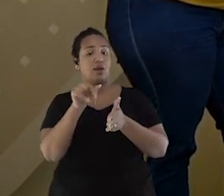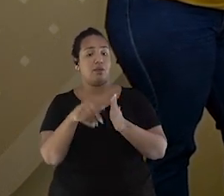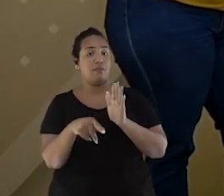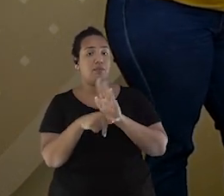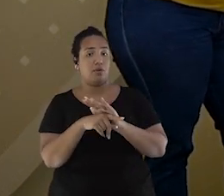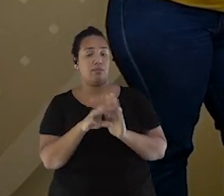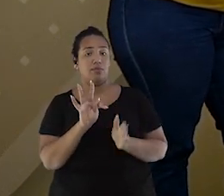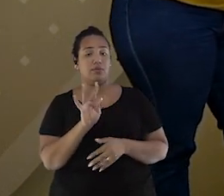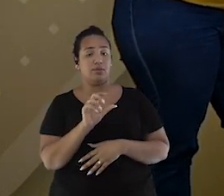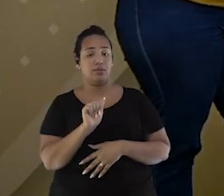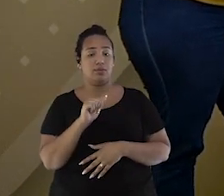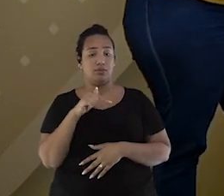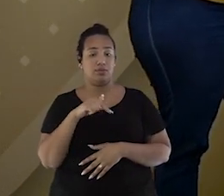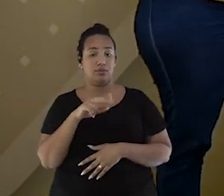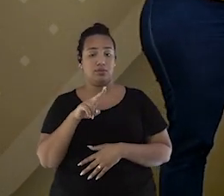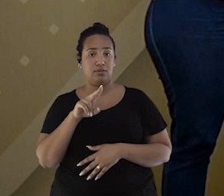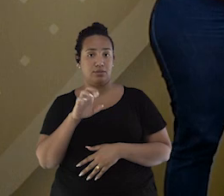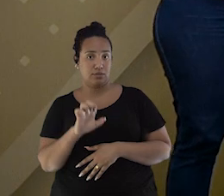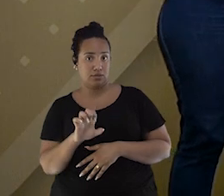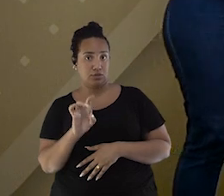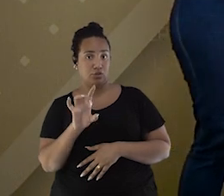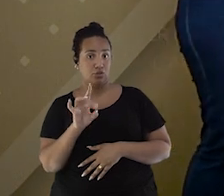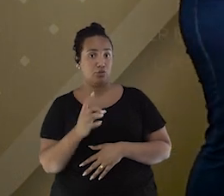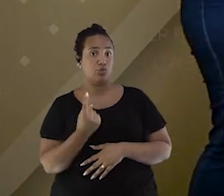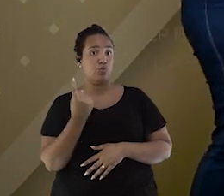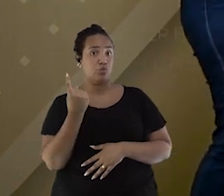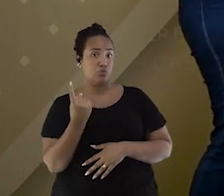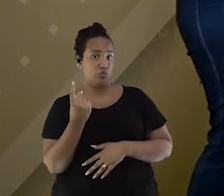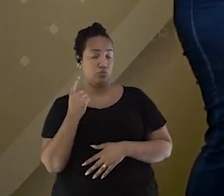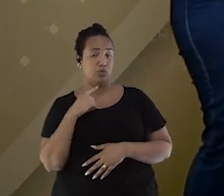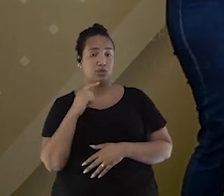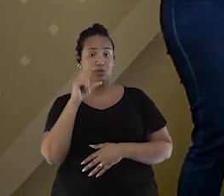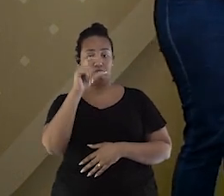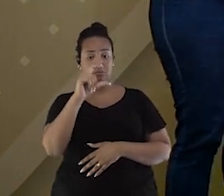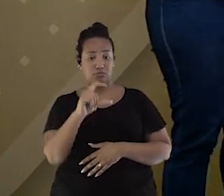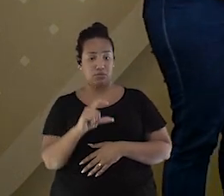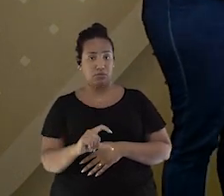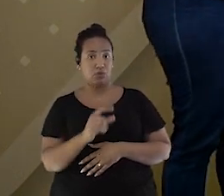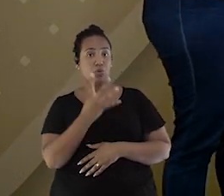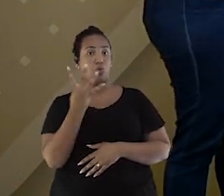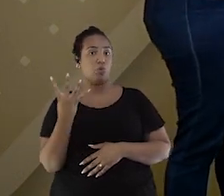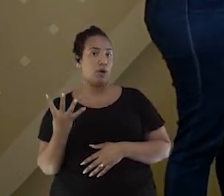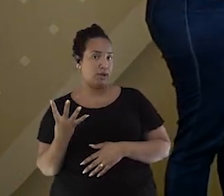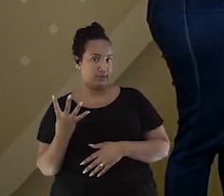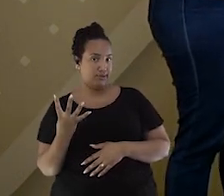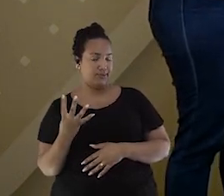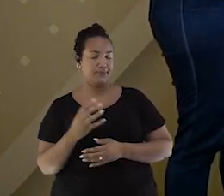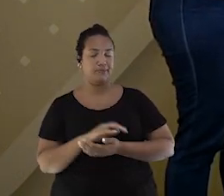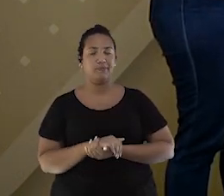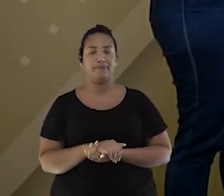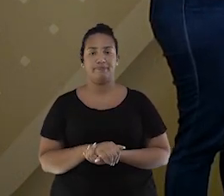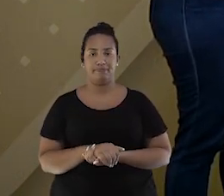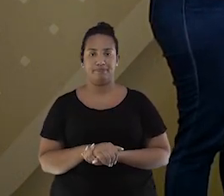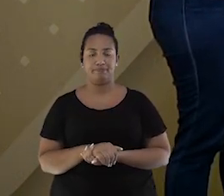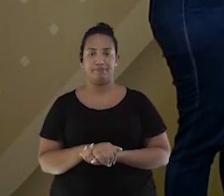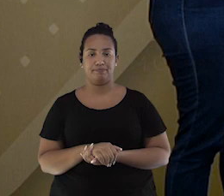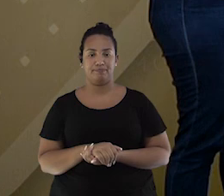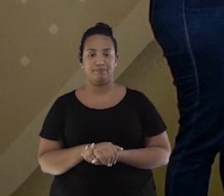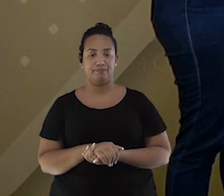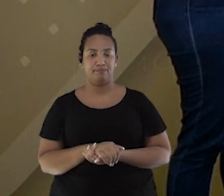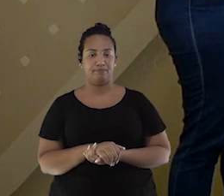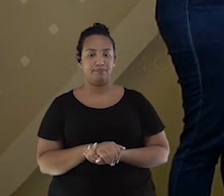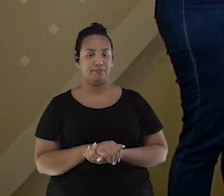tanque. Só tem um no jogo e ele tem quatro quadradinhos. É o segundo maior navio do nosso jogo. Então,